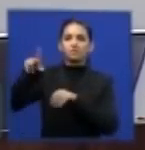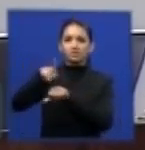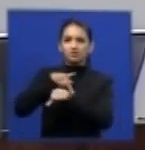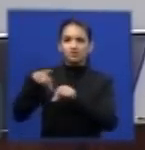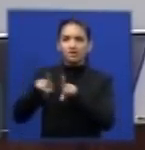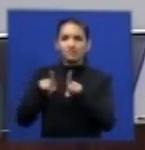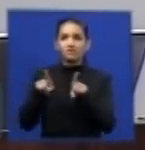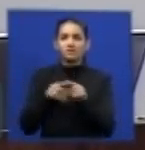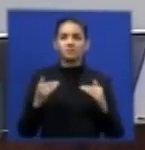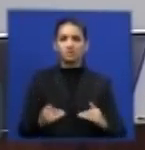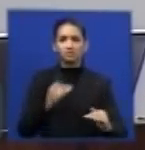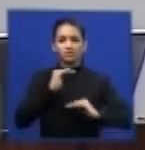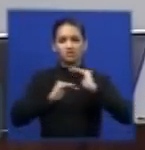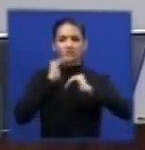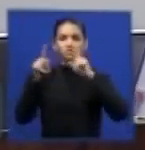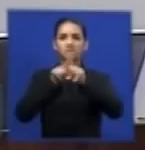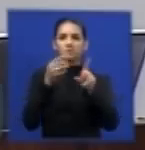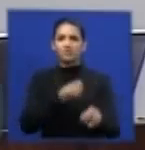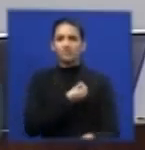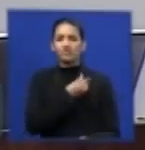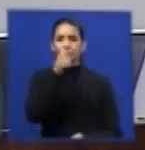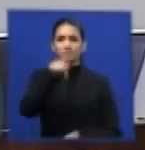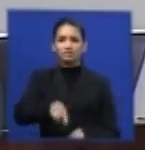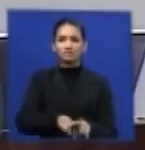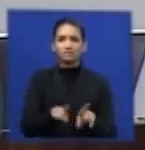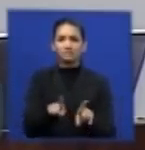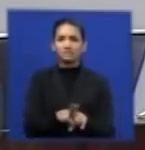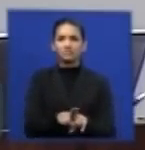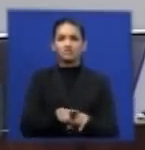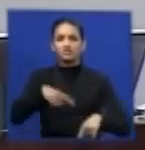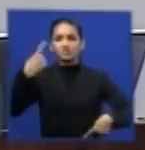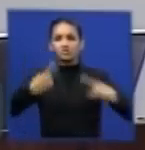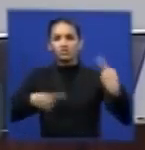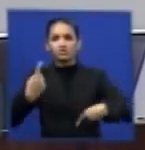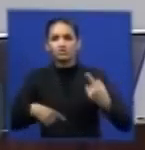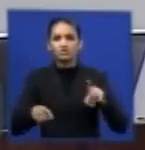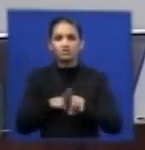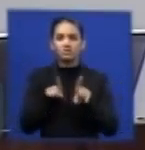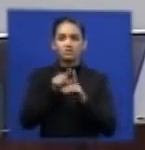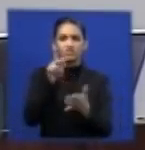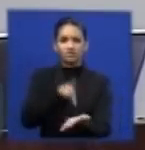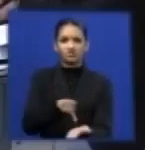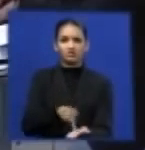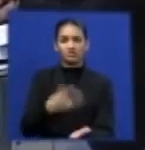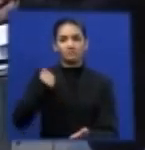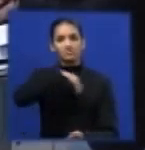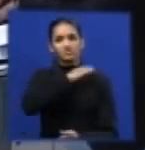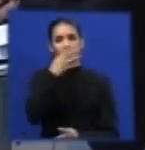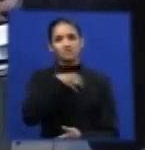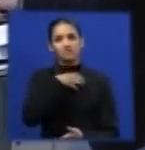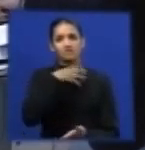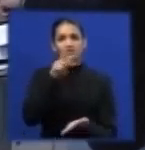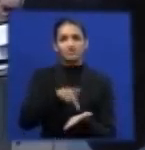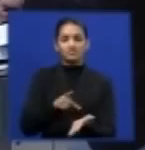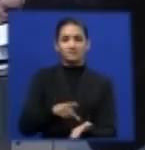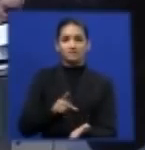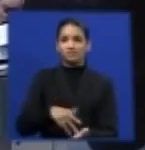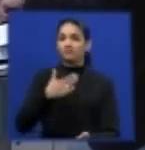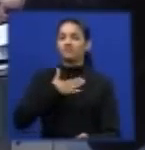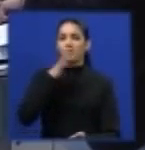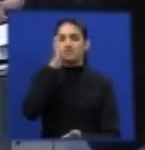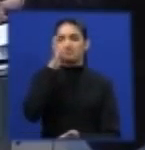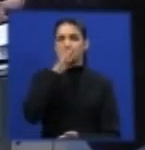desenvolvimento se encontra presente aqui fazendo esse tipo de fato nos deixa bastante impressionados